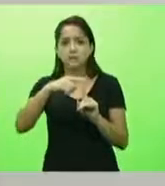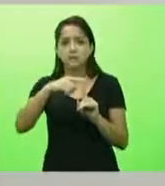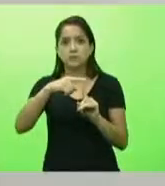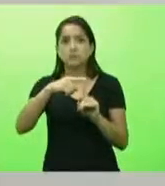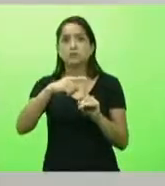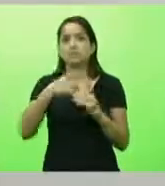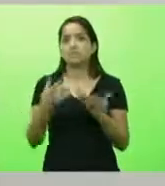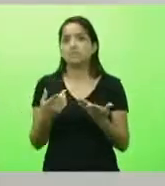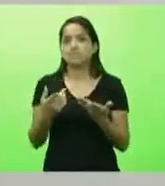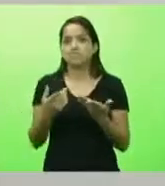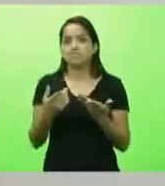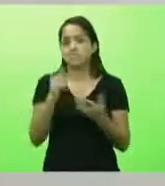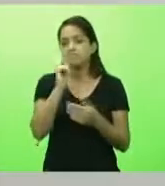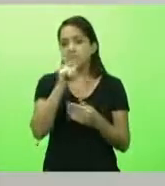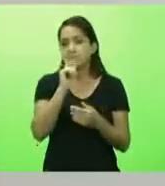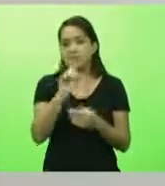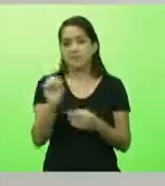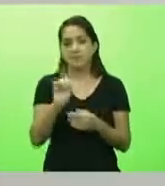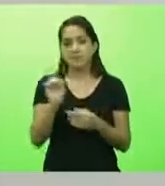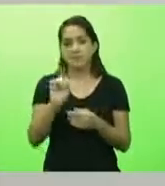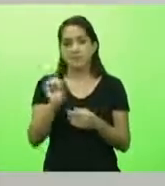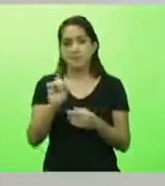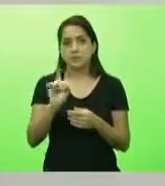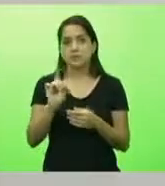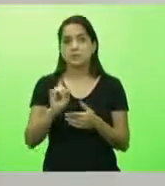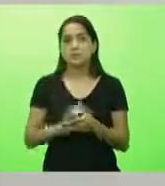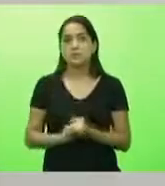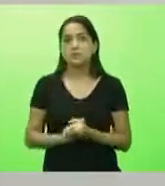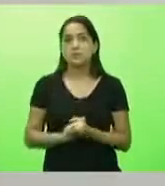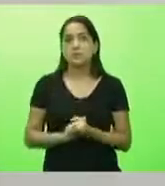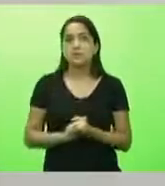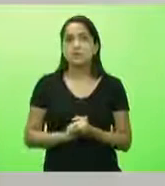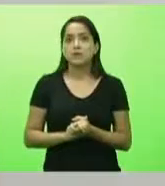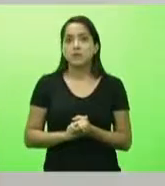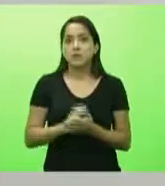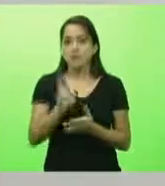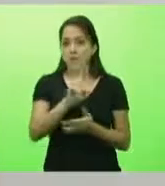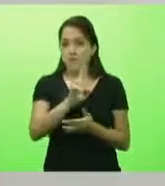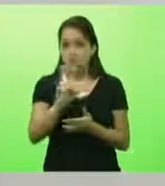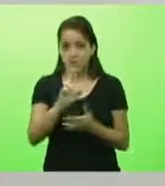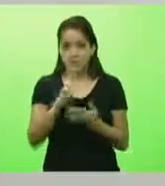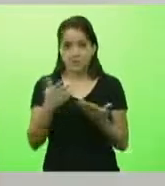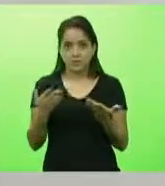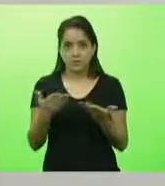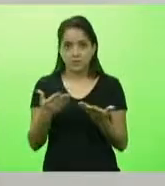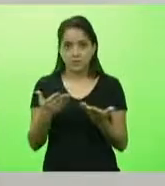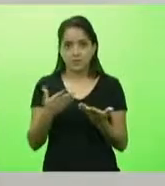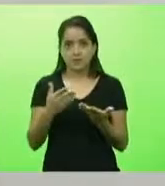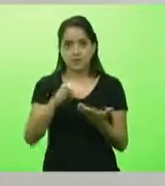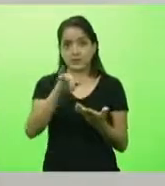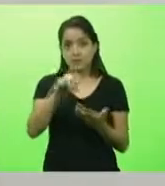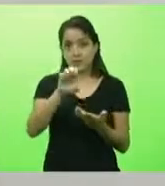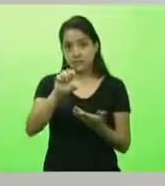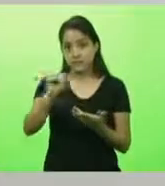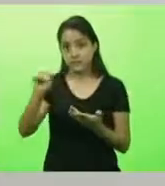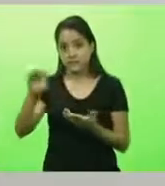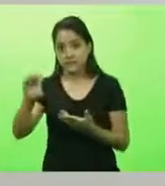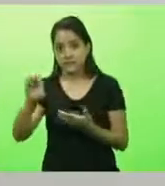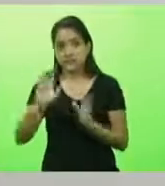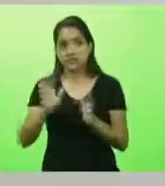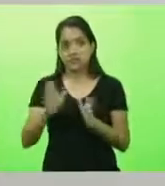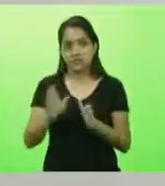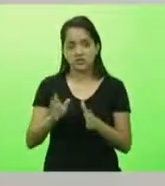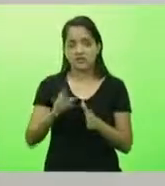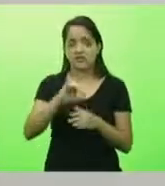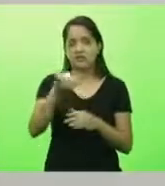está sendo mais piada. Bom, eu tenho o meu nome, meu nome não é lá essas coisas. Gessé. Já fui chamado de